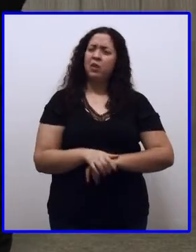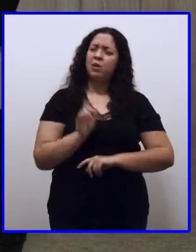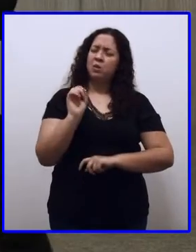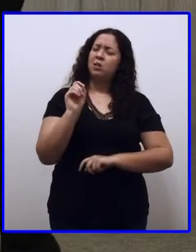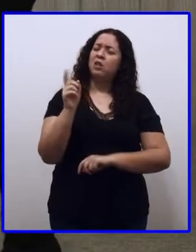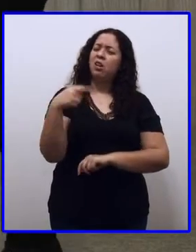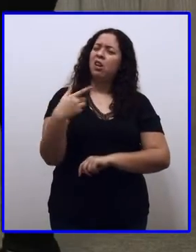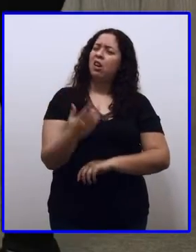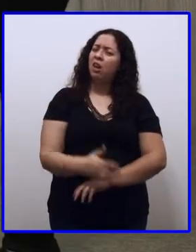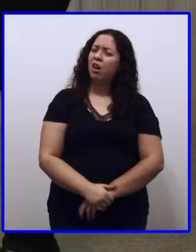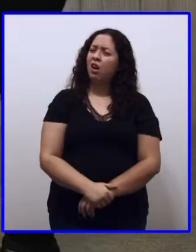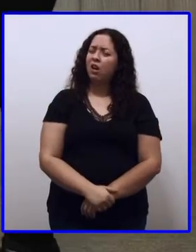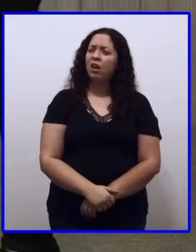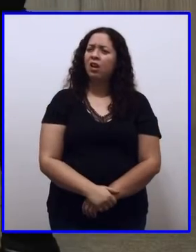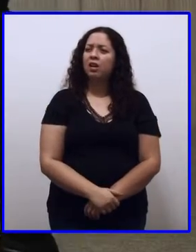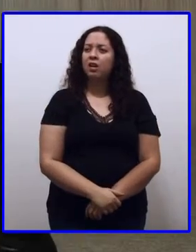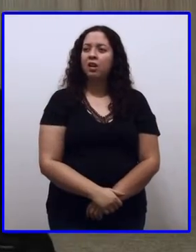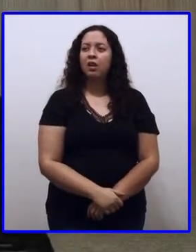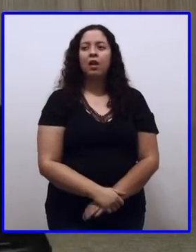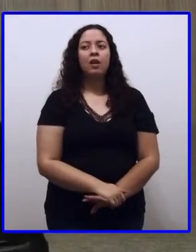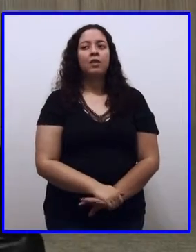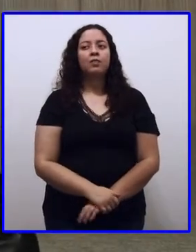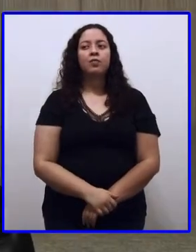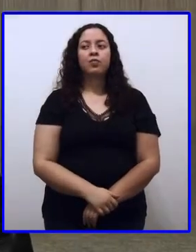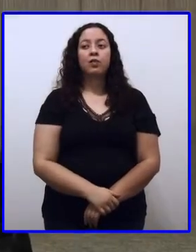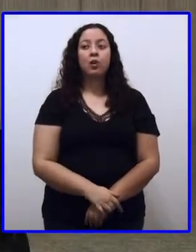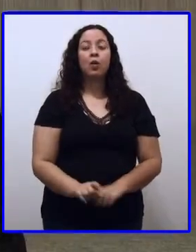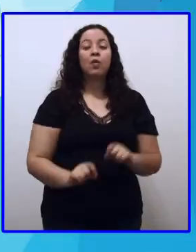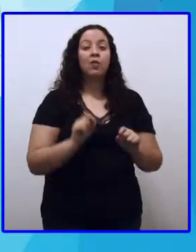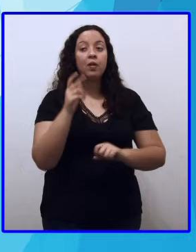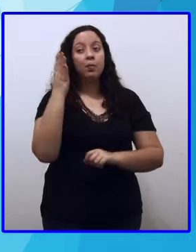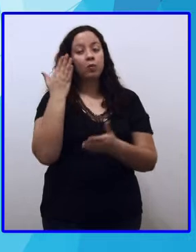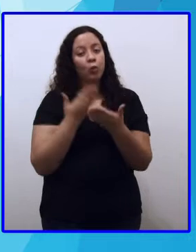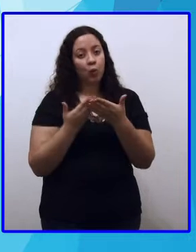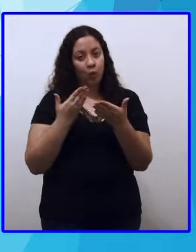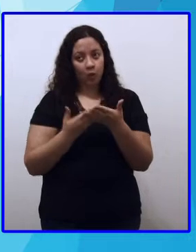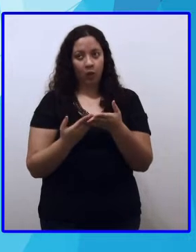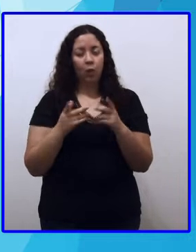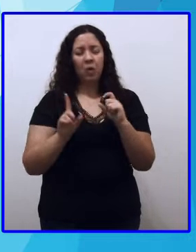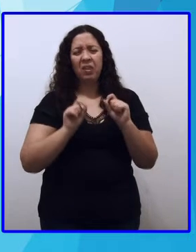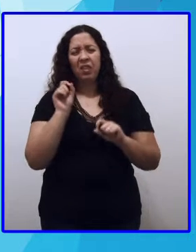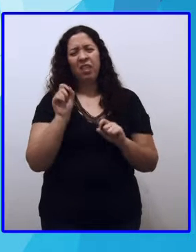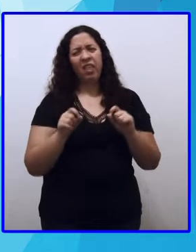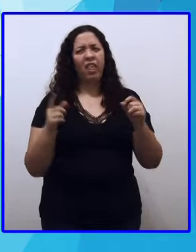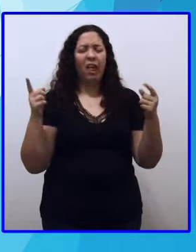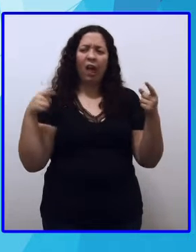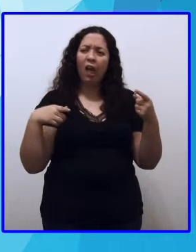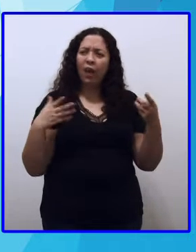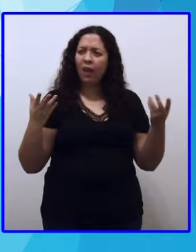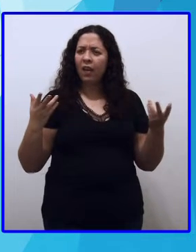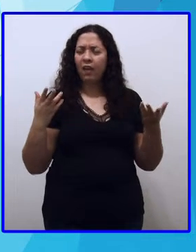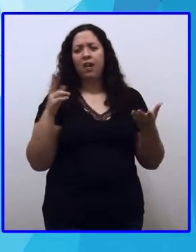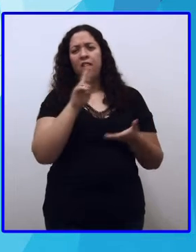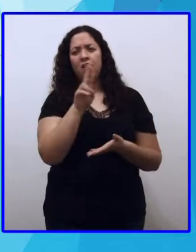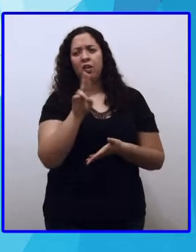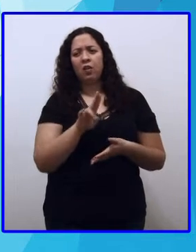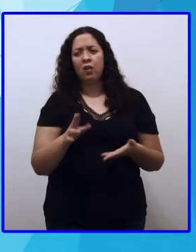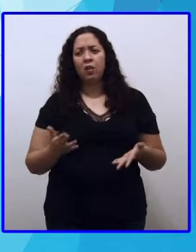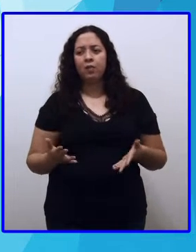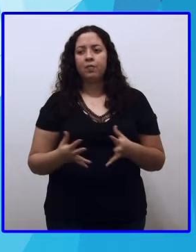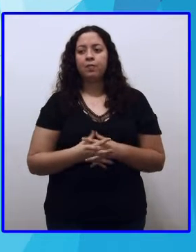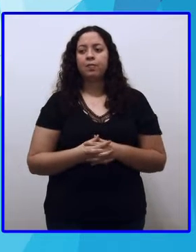sei, Natália? Ah, eu tenho certeza que você sabe. Olha lá, verbo principal e verbo auxiliar. O que será que é isso,